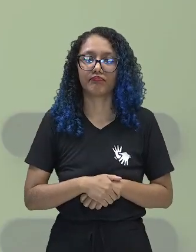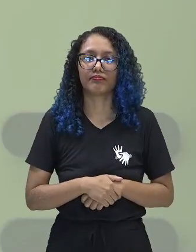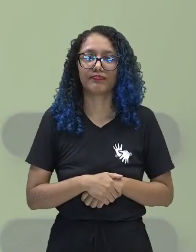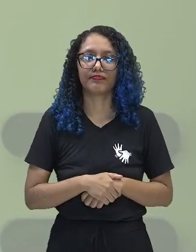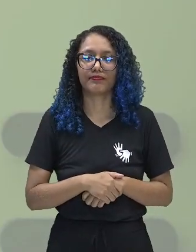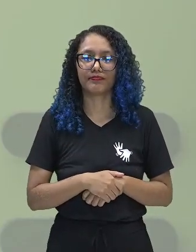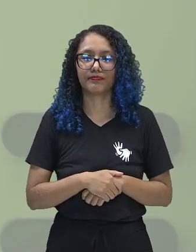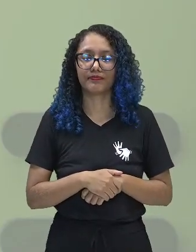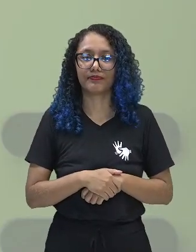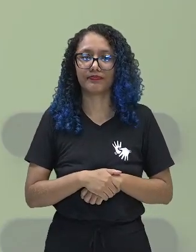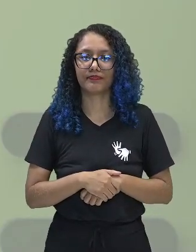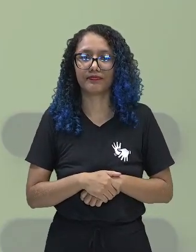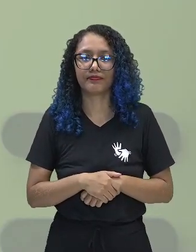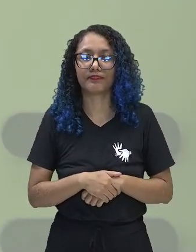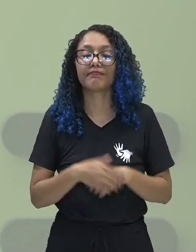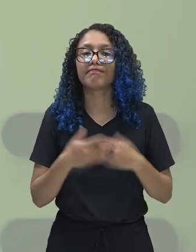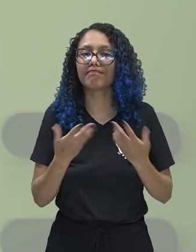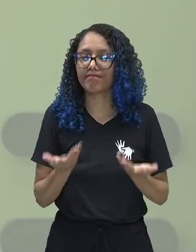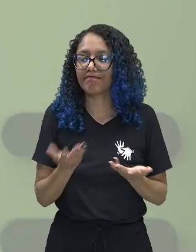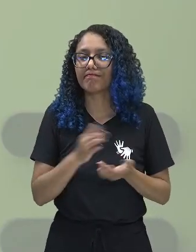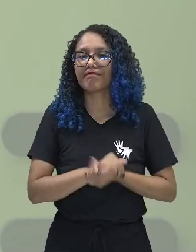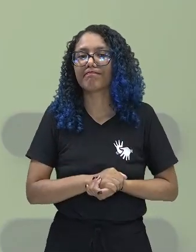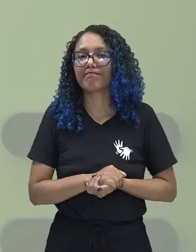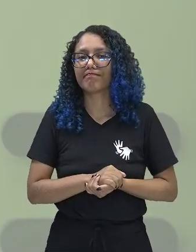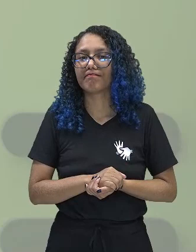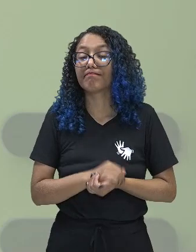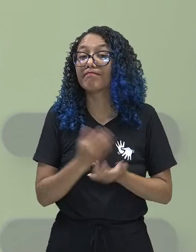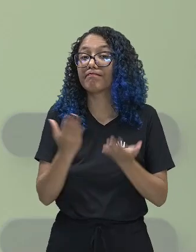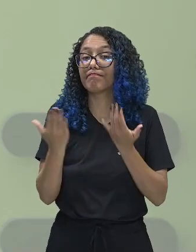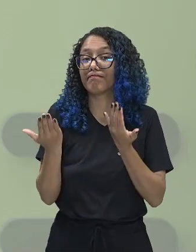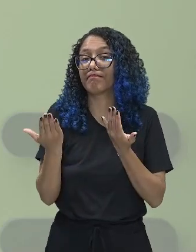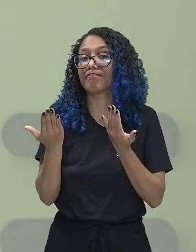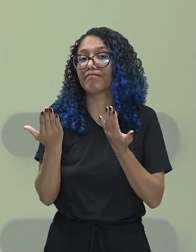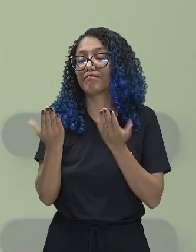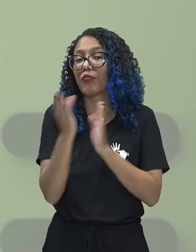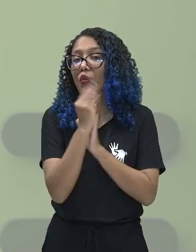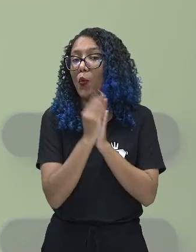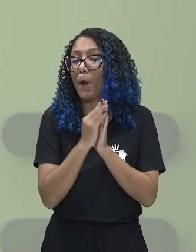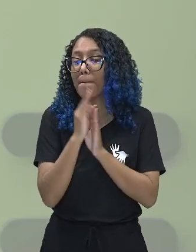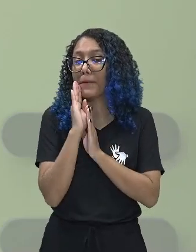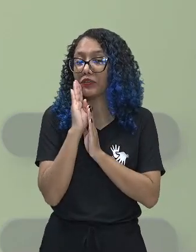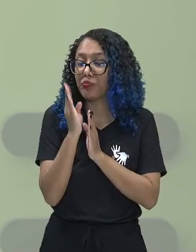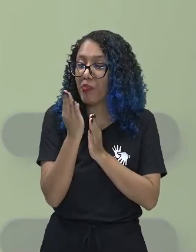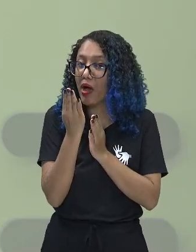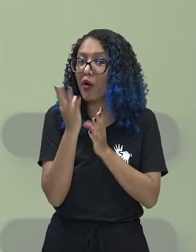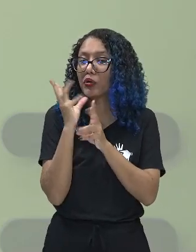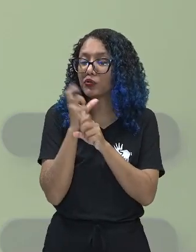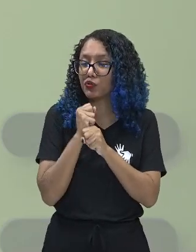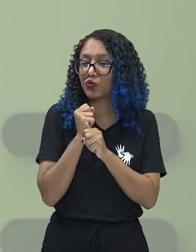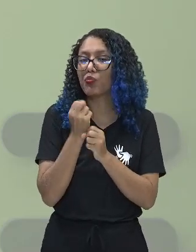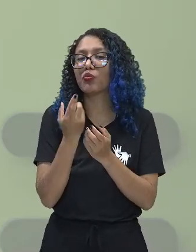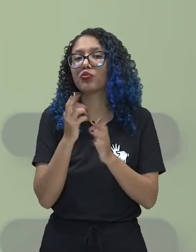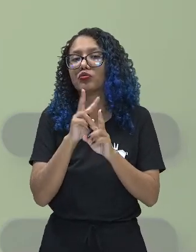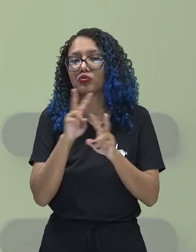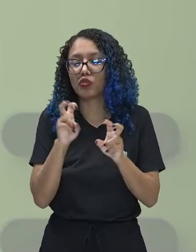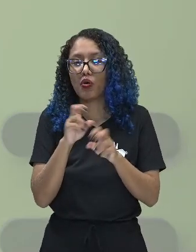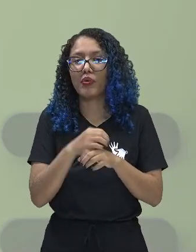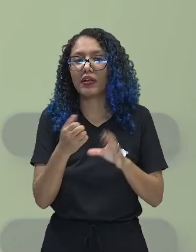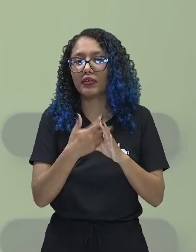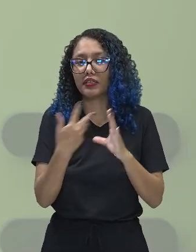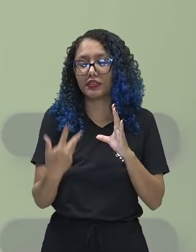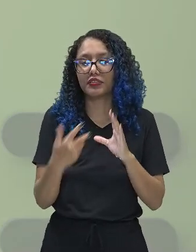Então, gente, essas são as informações principais sobre as características dos seres vivos e a